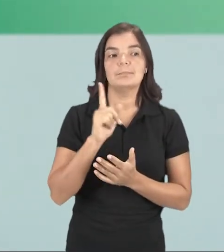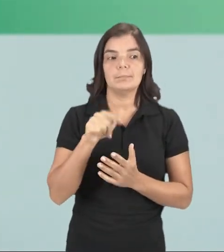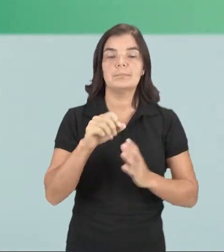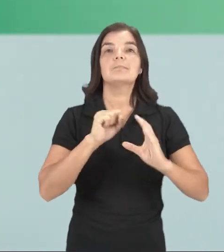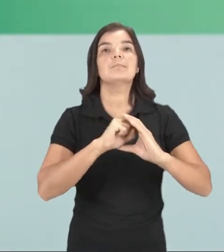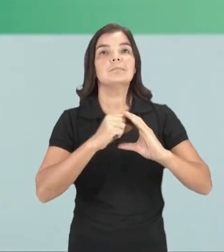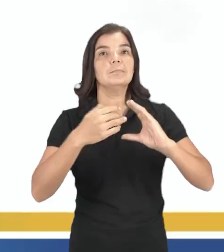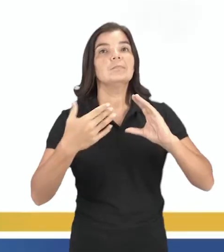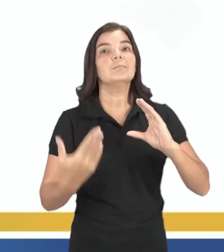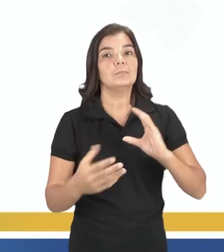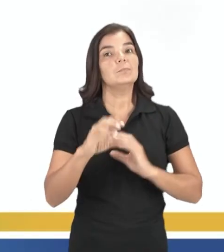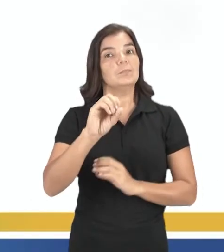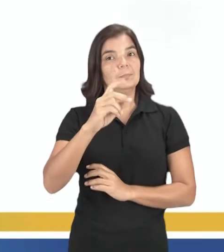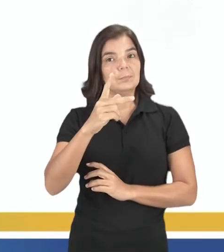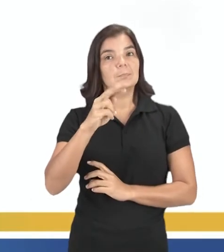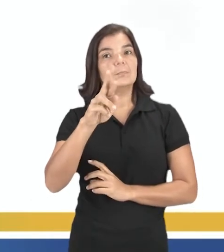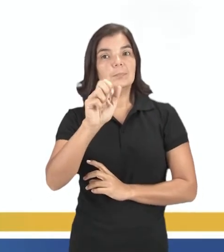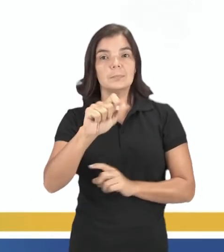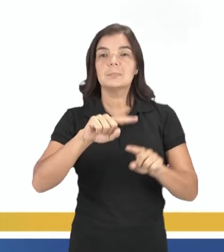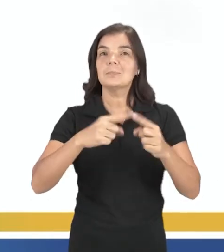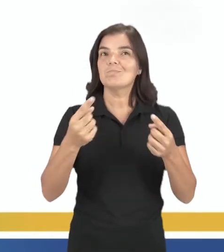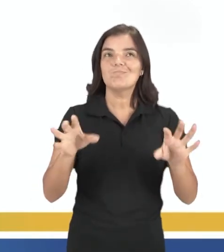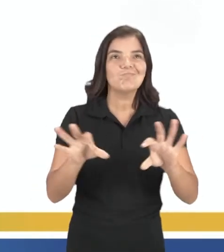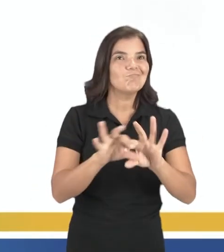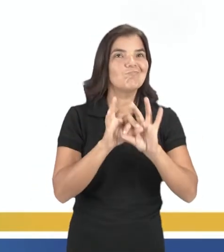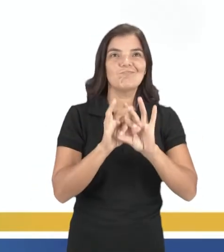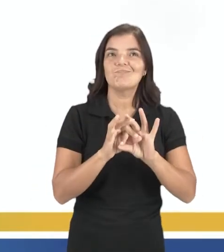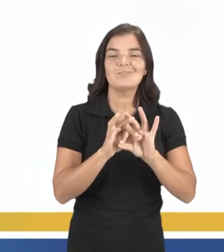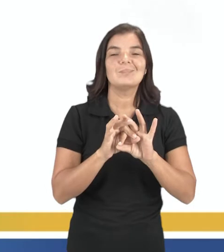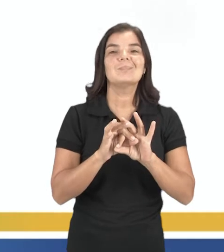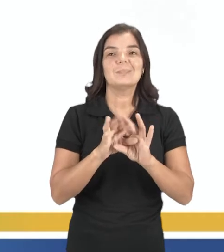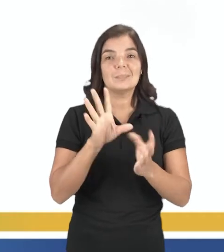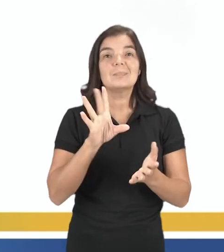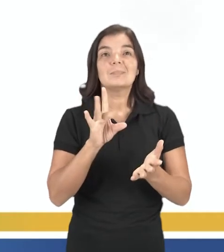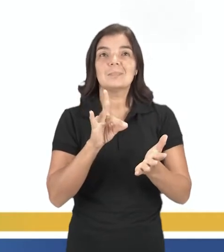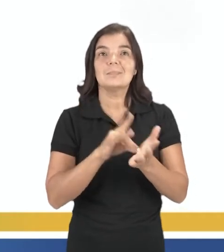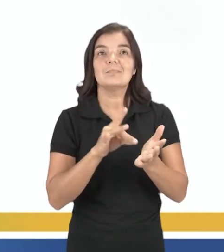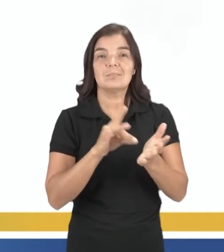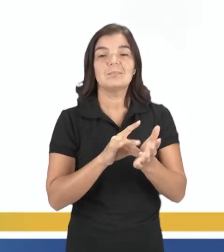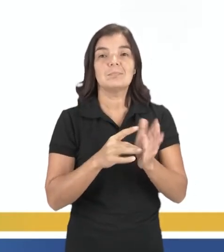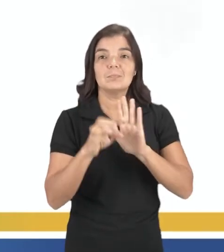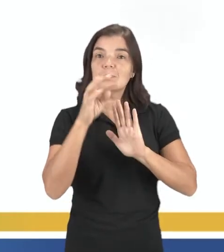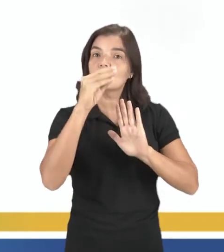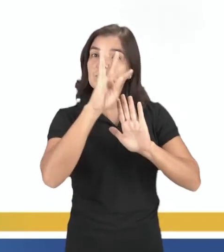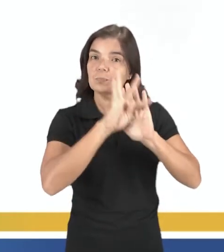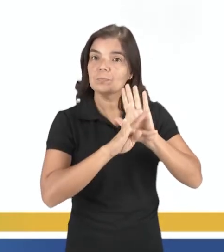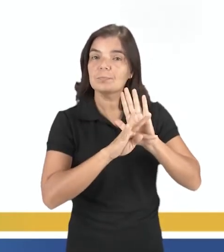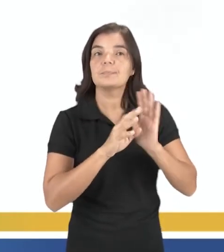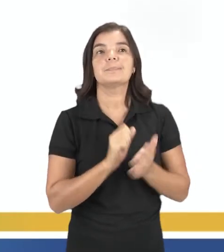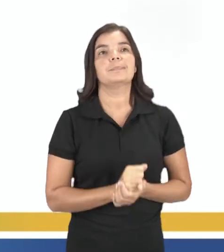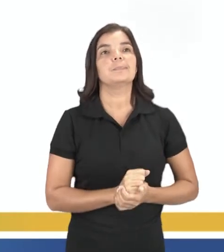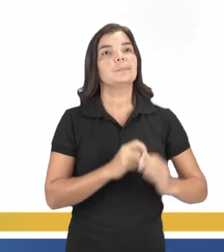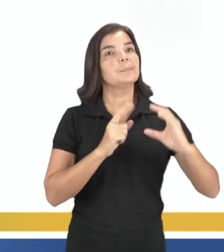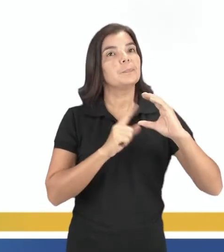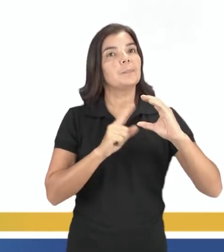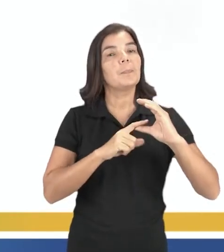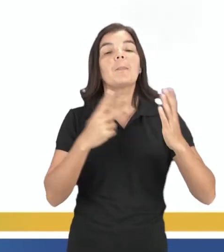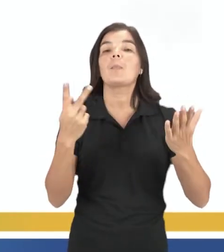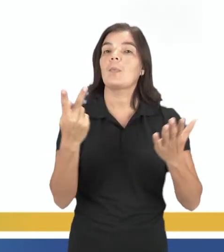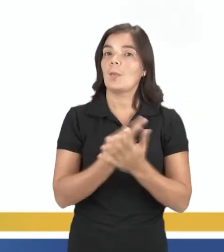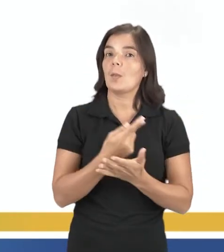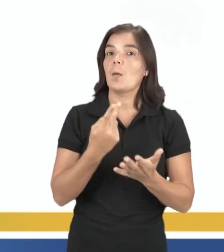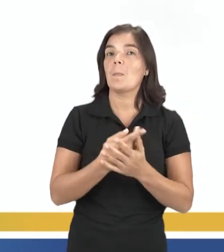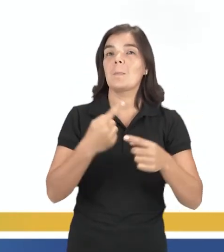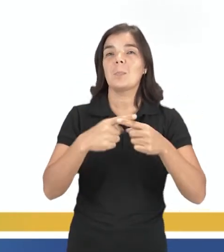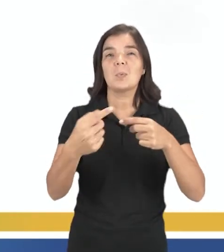Essa é uma característica da ópera, mas não está relacionada à originalidade mencionada no texto. Letra C, também